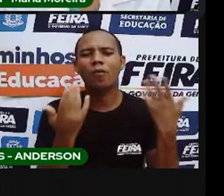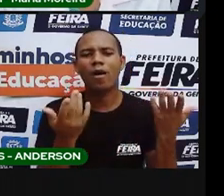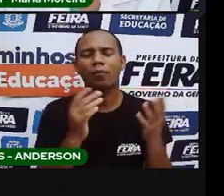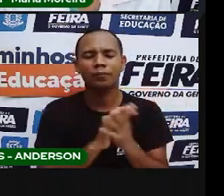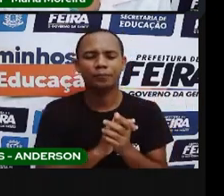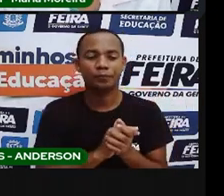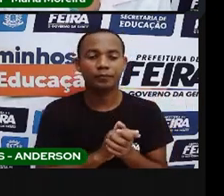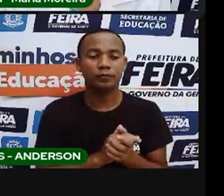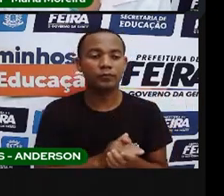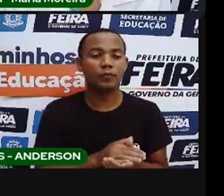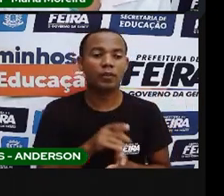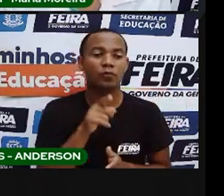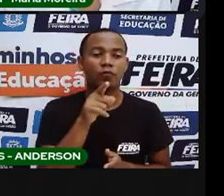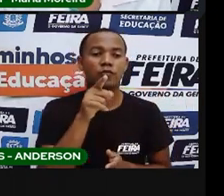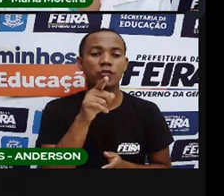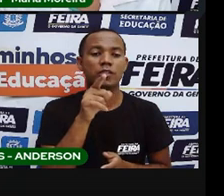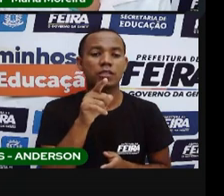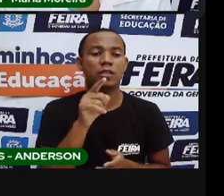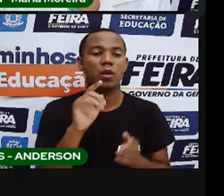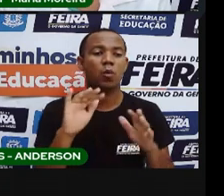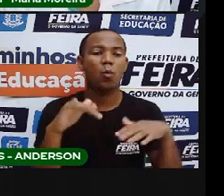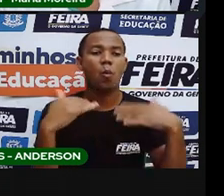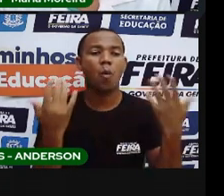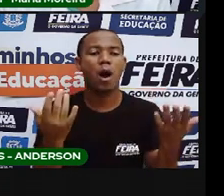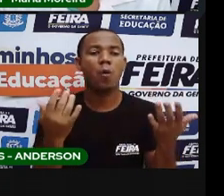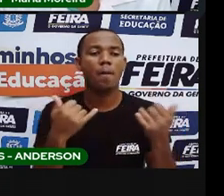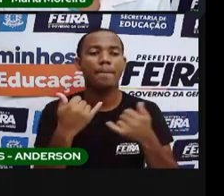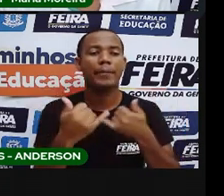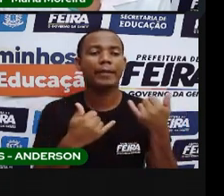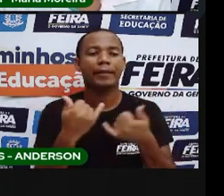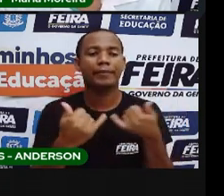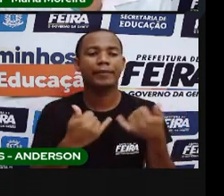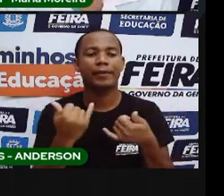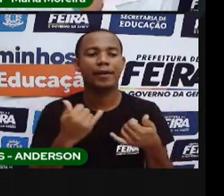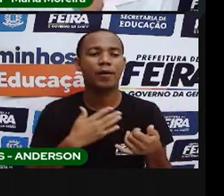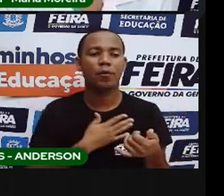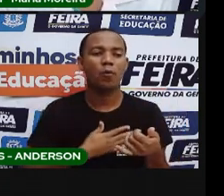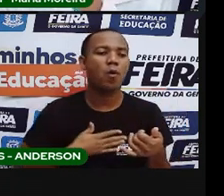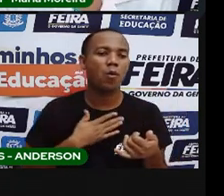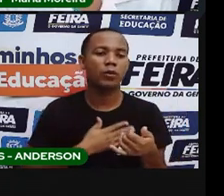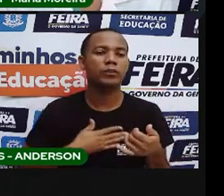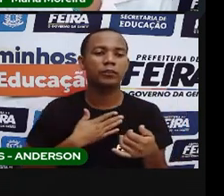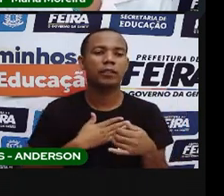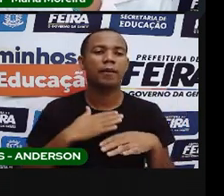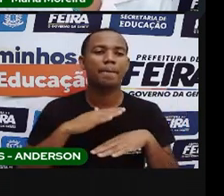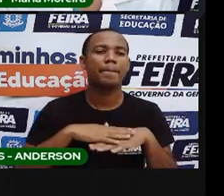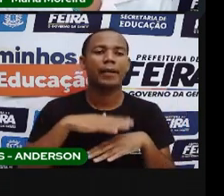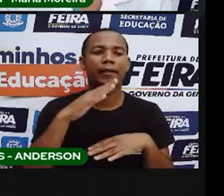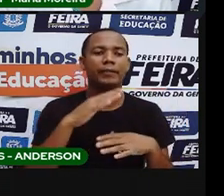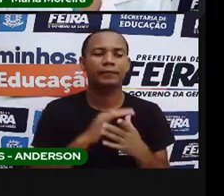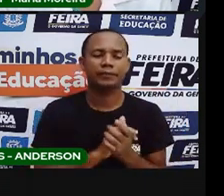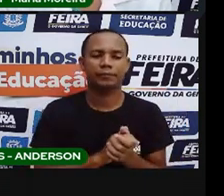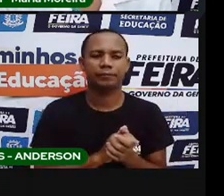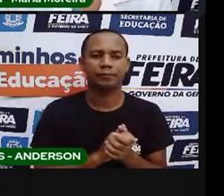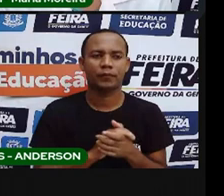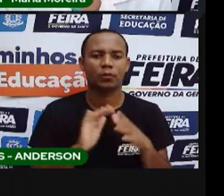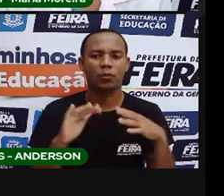brinquedo favorito? Eu gostava muito quando era criança de brincar de